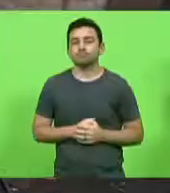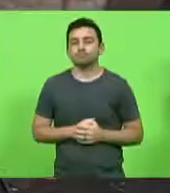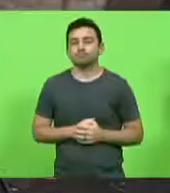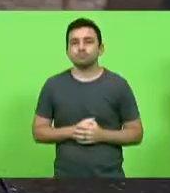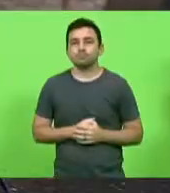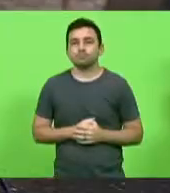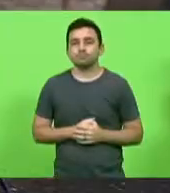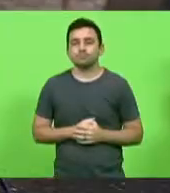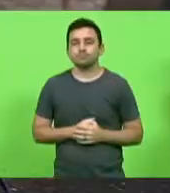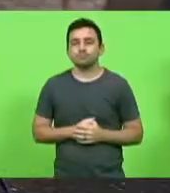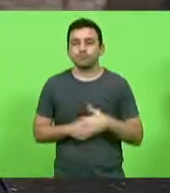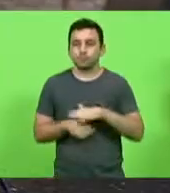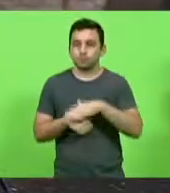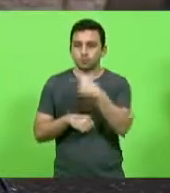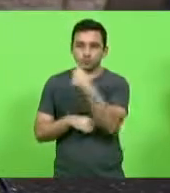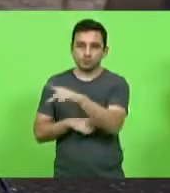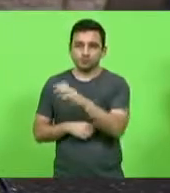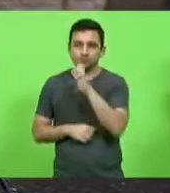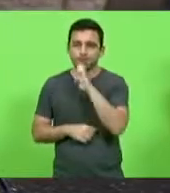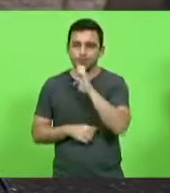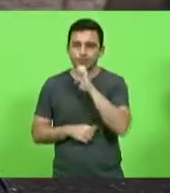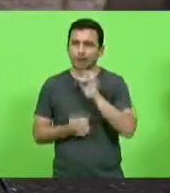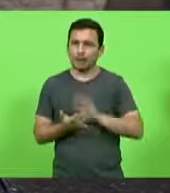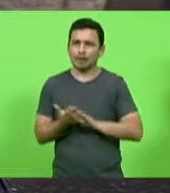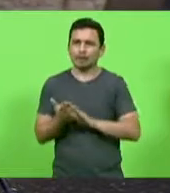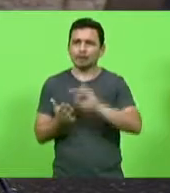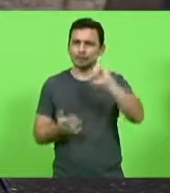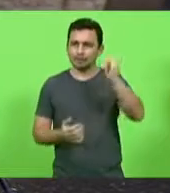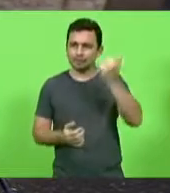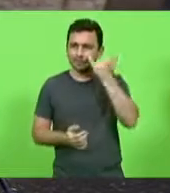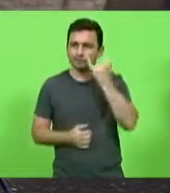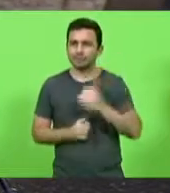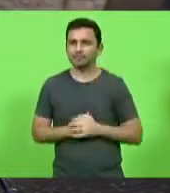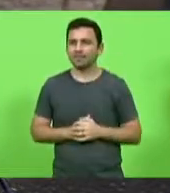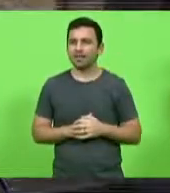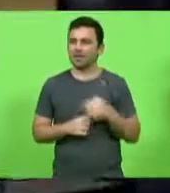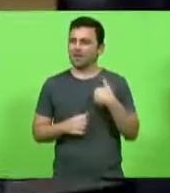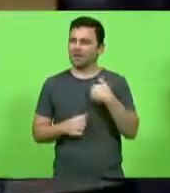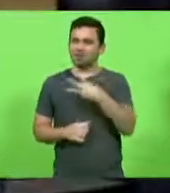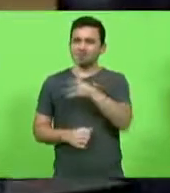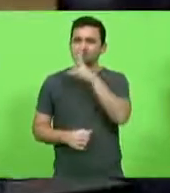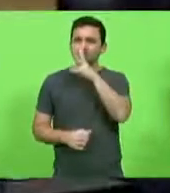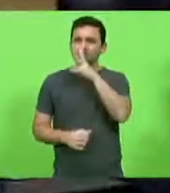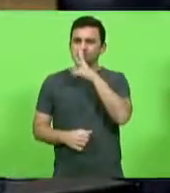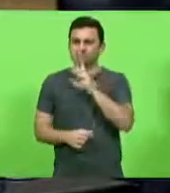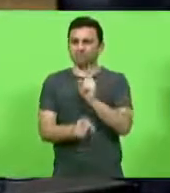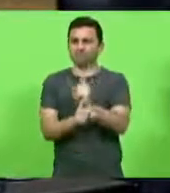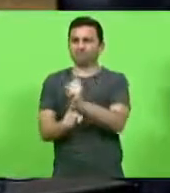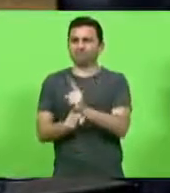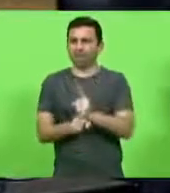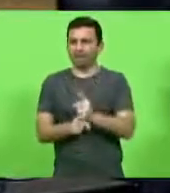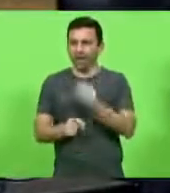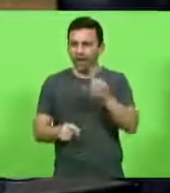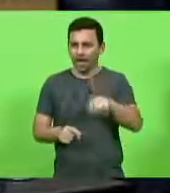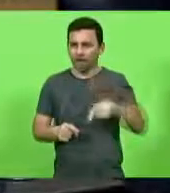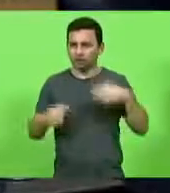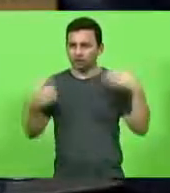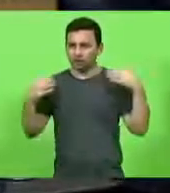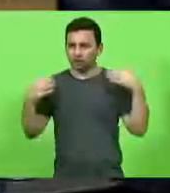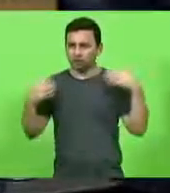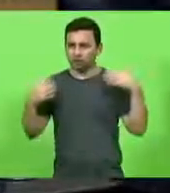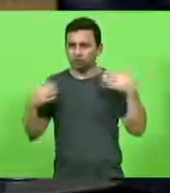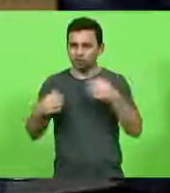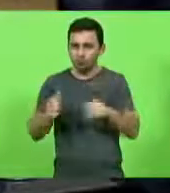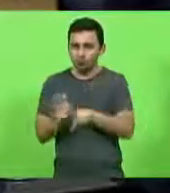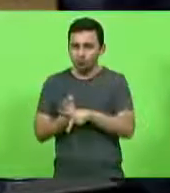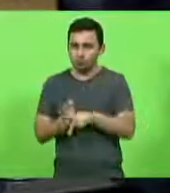Uma parte, deputado Felipe Estevam. Parabenizar o deputado Gessé. E tem coisa que a gente olha que fica estarecido, porque não trata-se de um adolescente, de uma criança, de